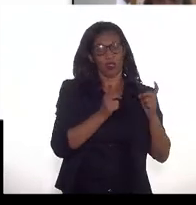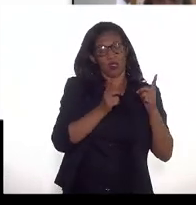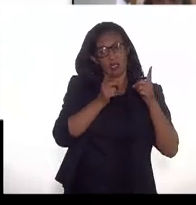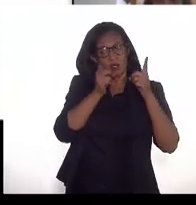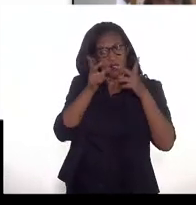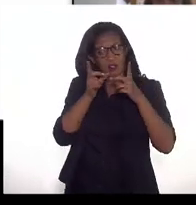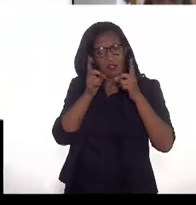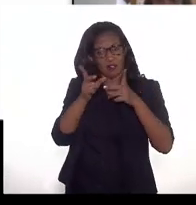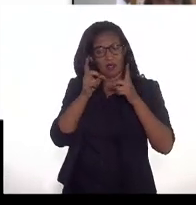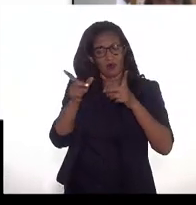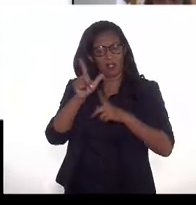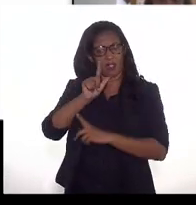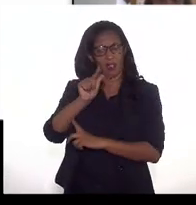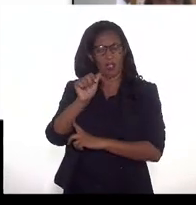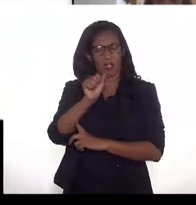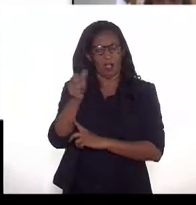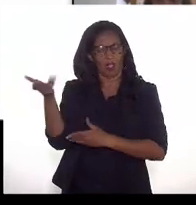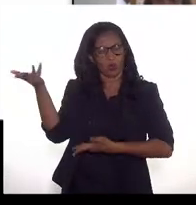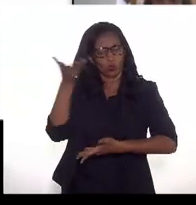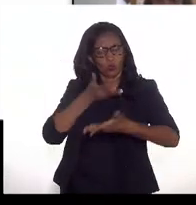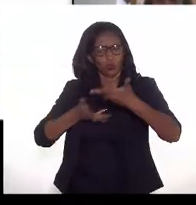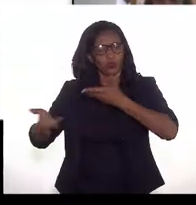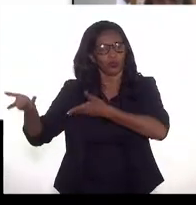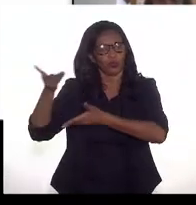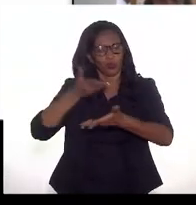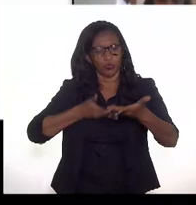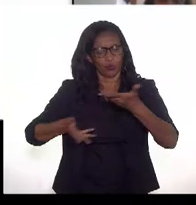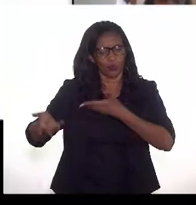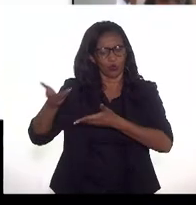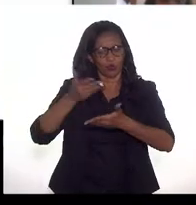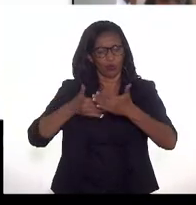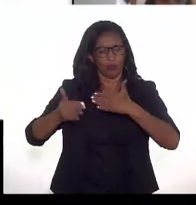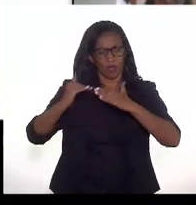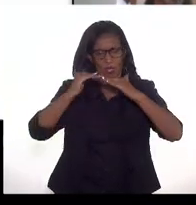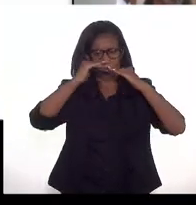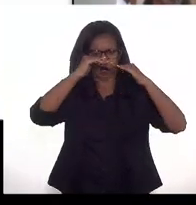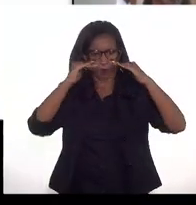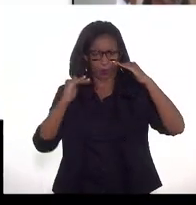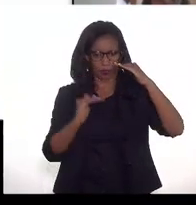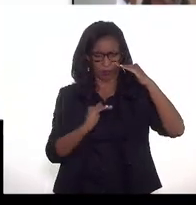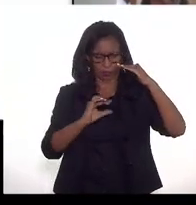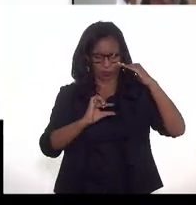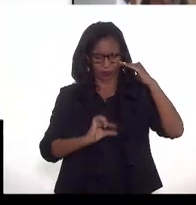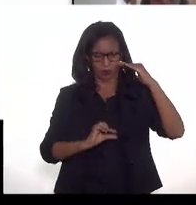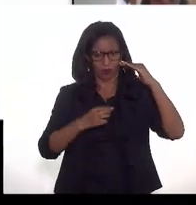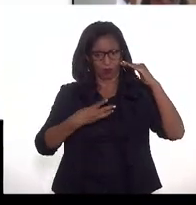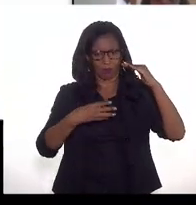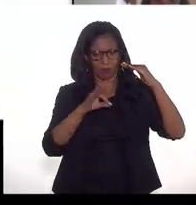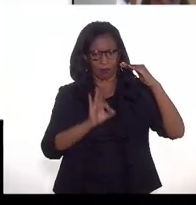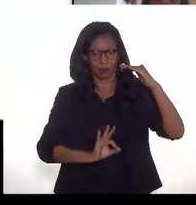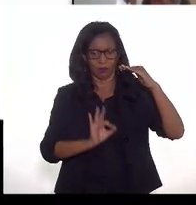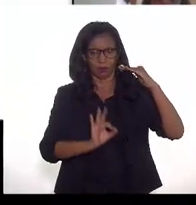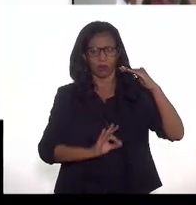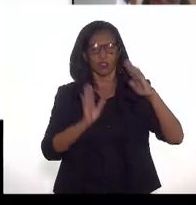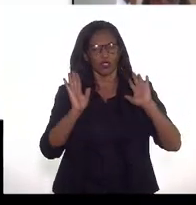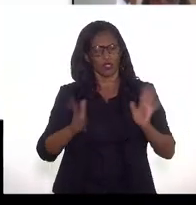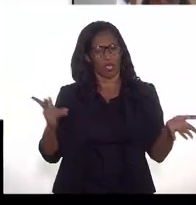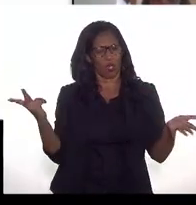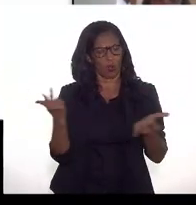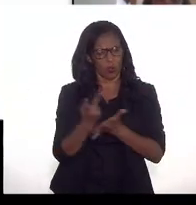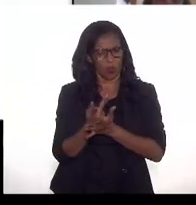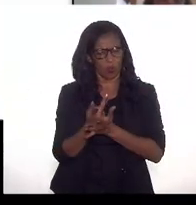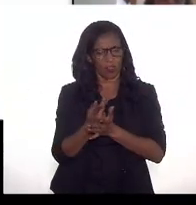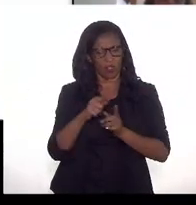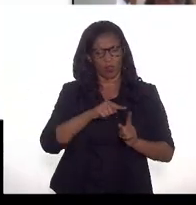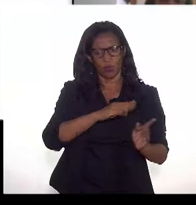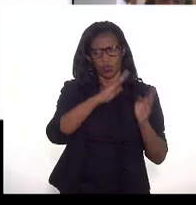e recirculando. Então esse gás retorna ao produtor, então já houve casos de preto do gás, né, de gás retornar à